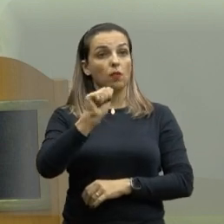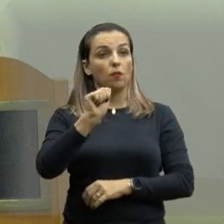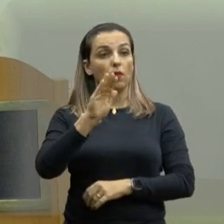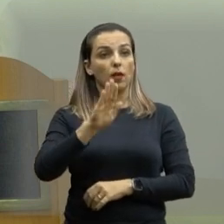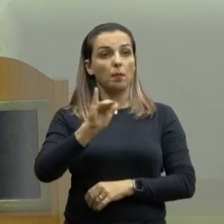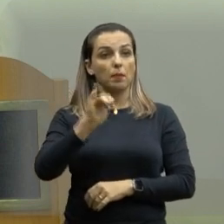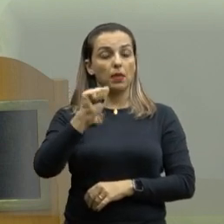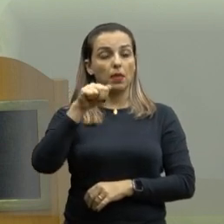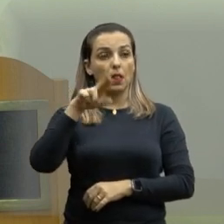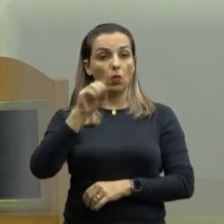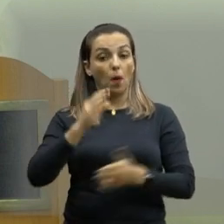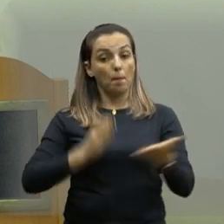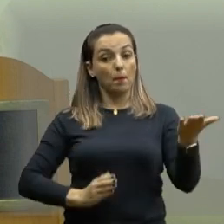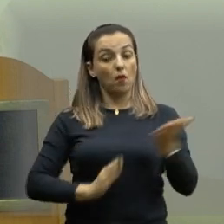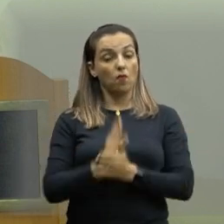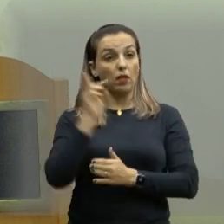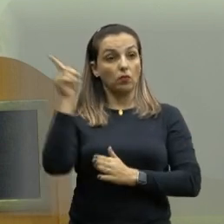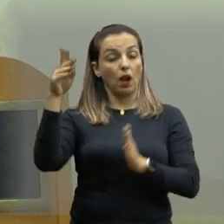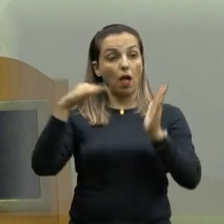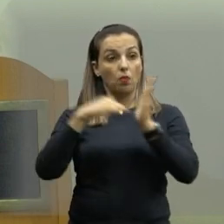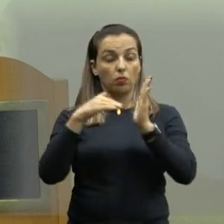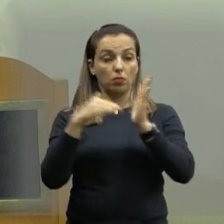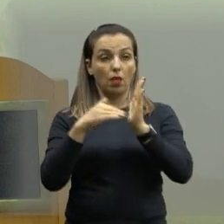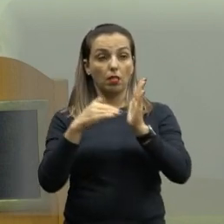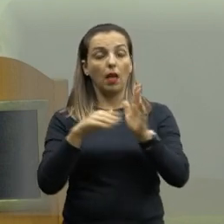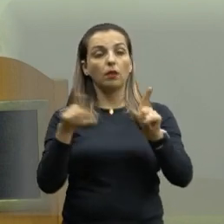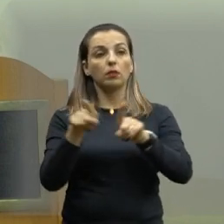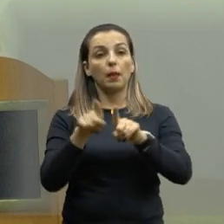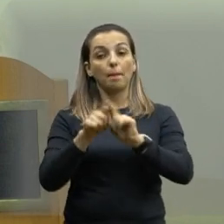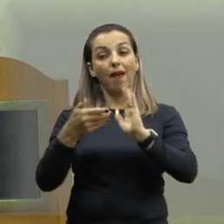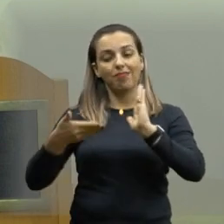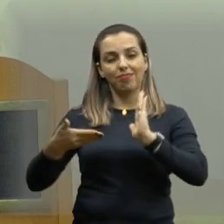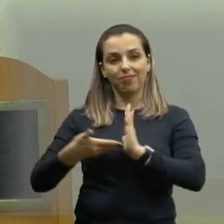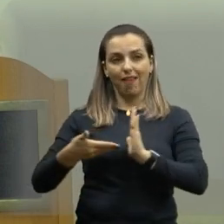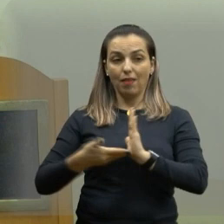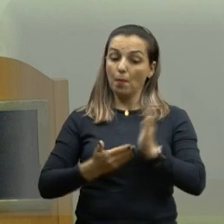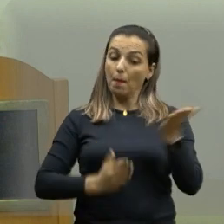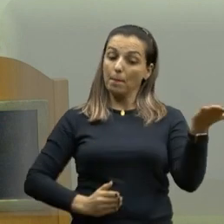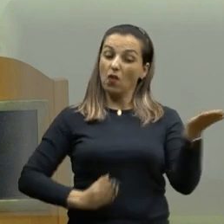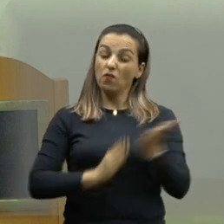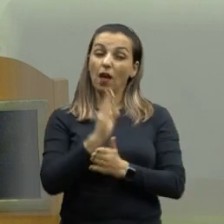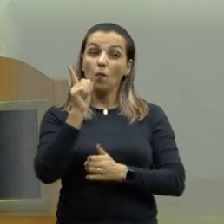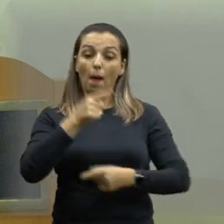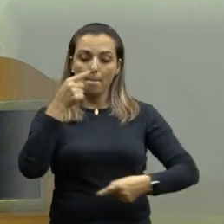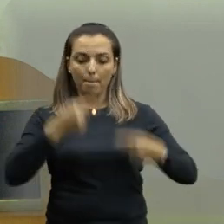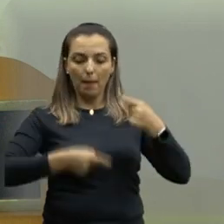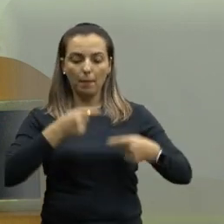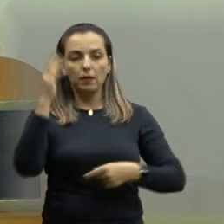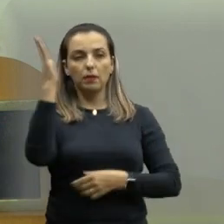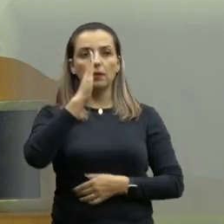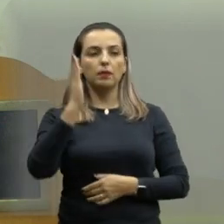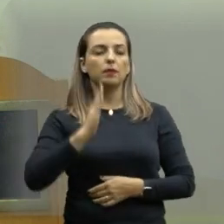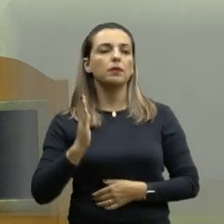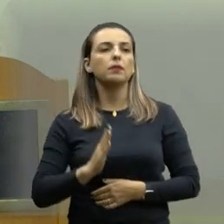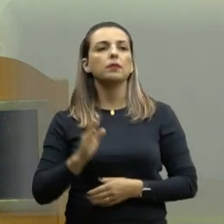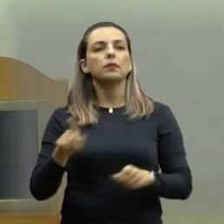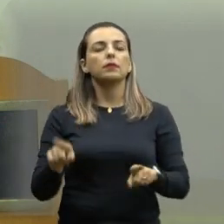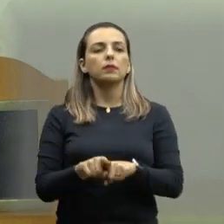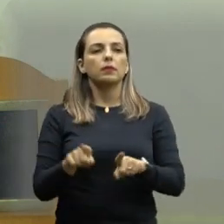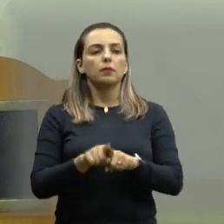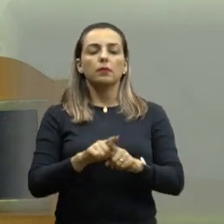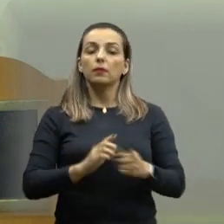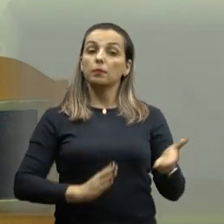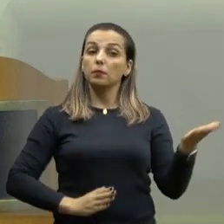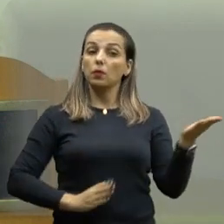aprovado no Senado e também na Câmara e isso será uma política nacional. Aprovamos,